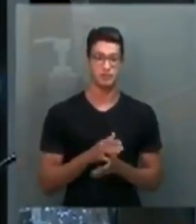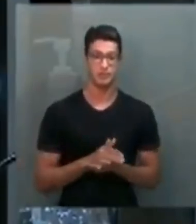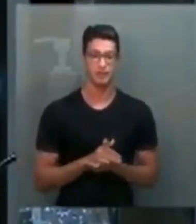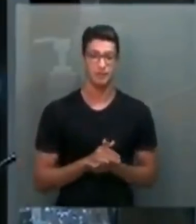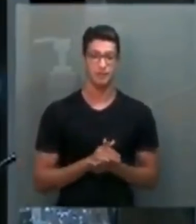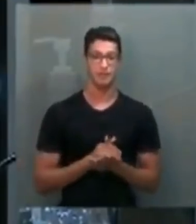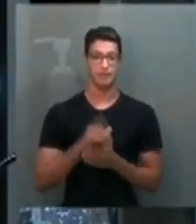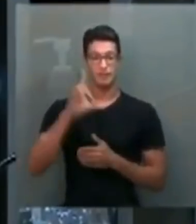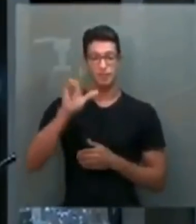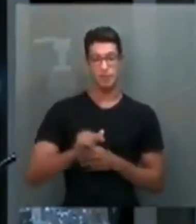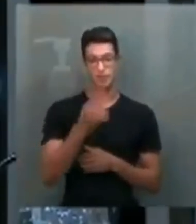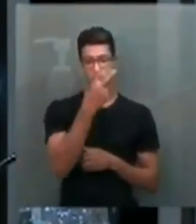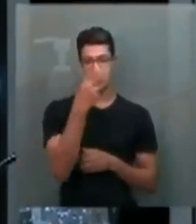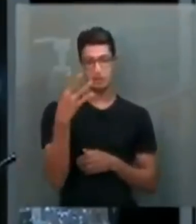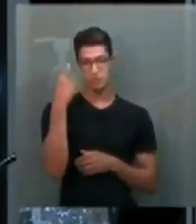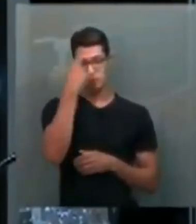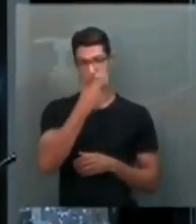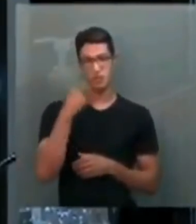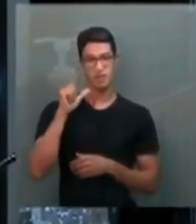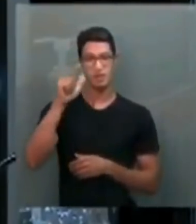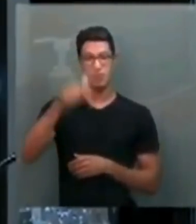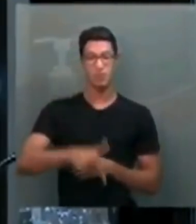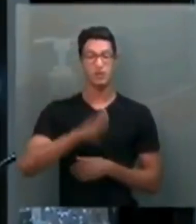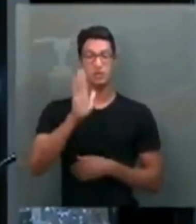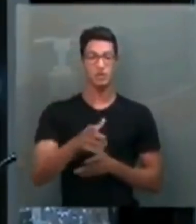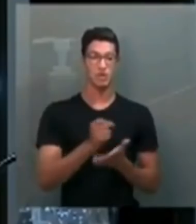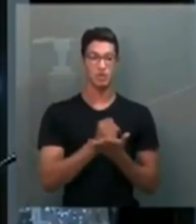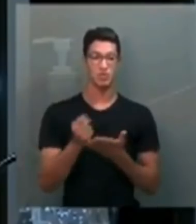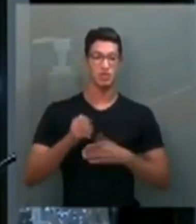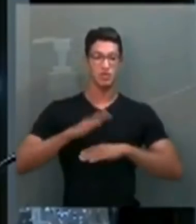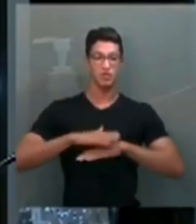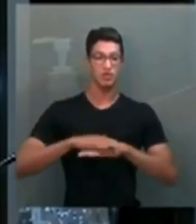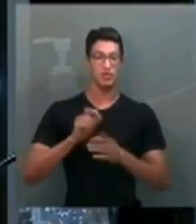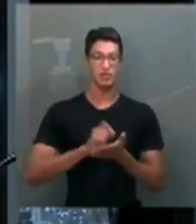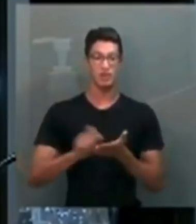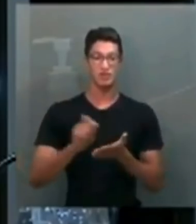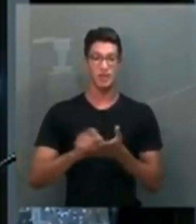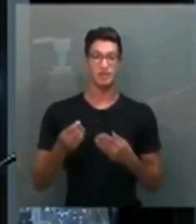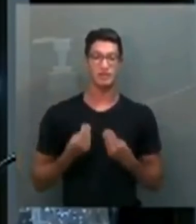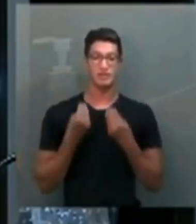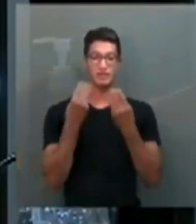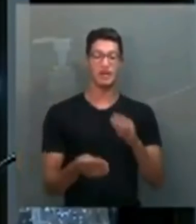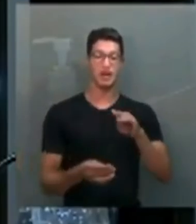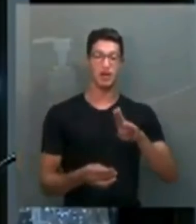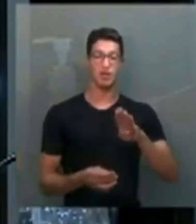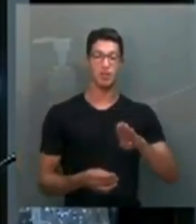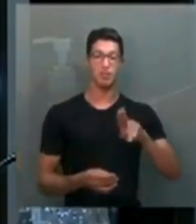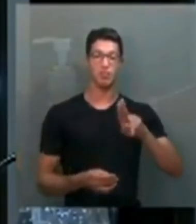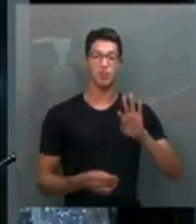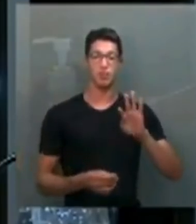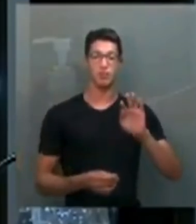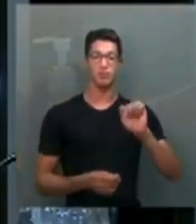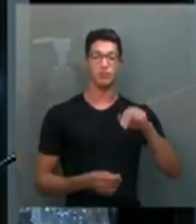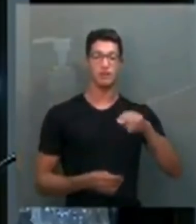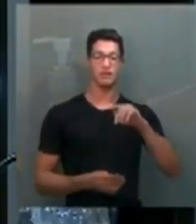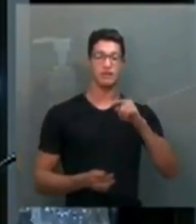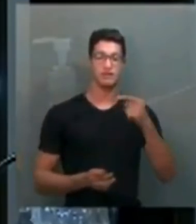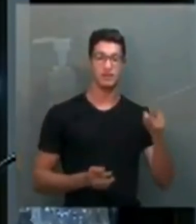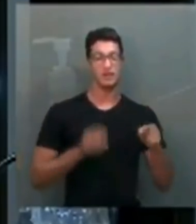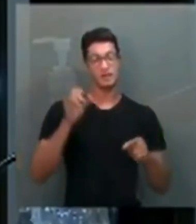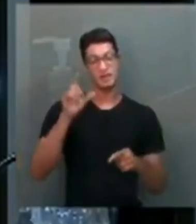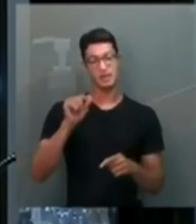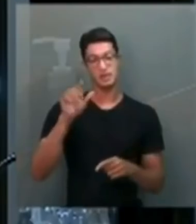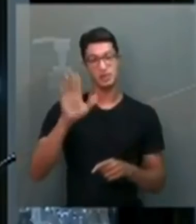Menos de 24 horas depois já estava o contrato feito e assinado e entregue ao Butantan. Isso é velocidade.